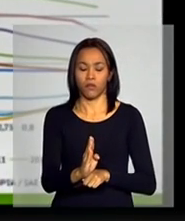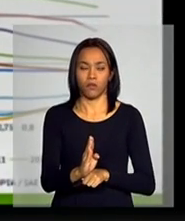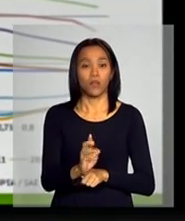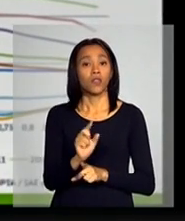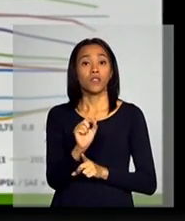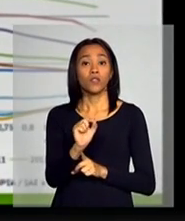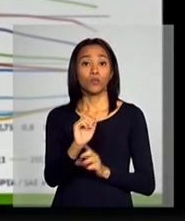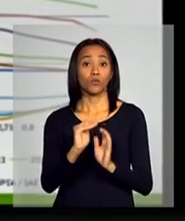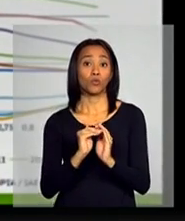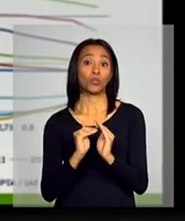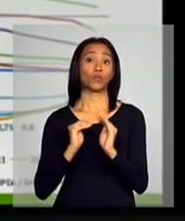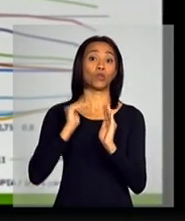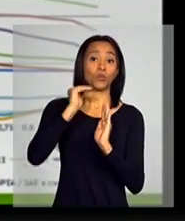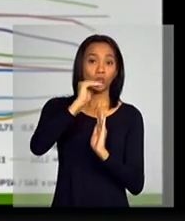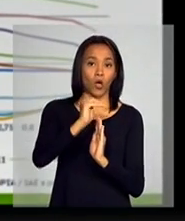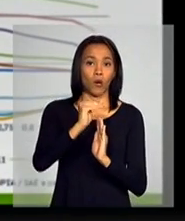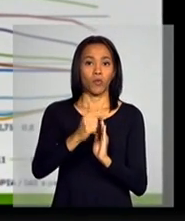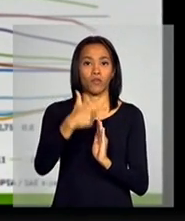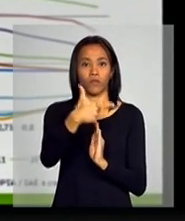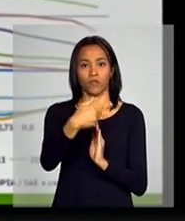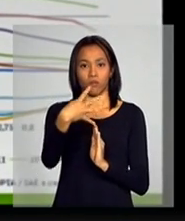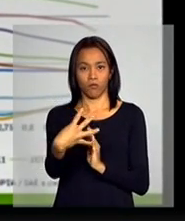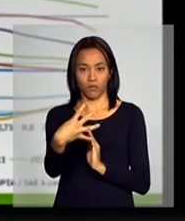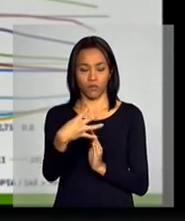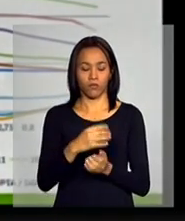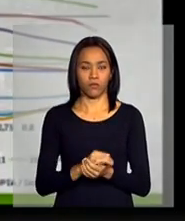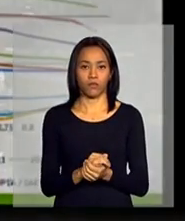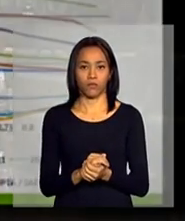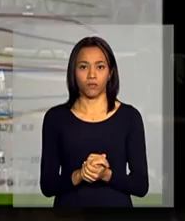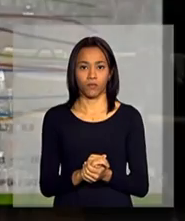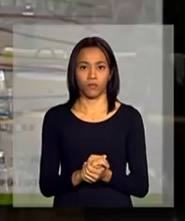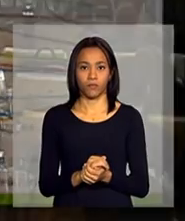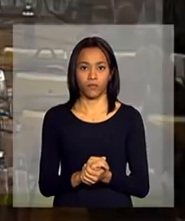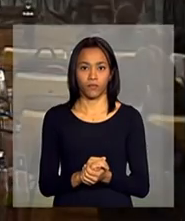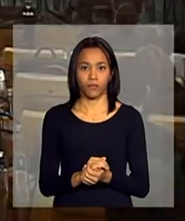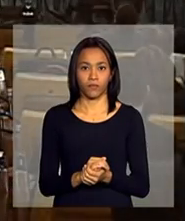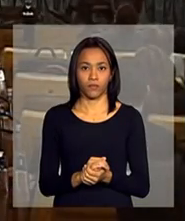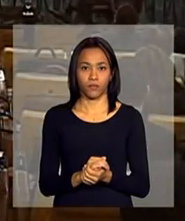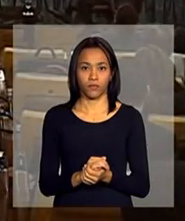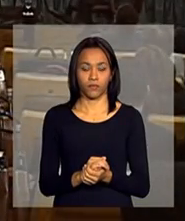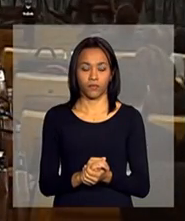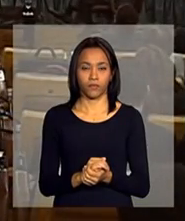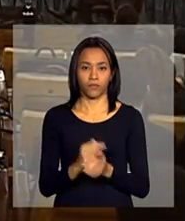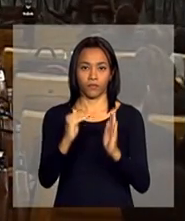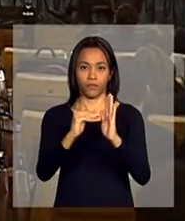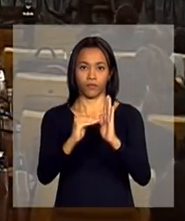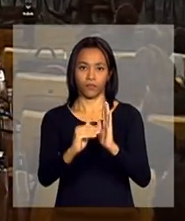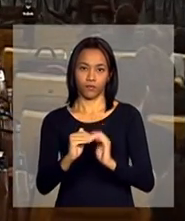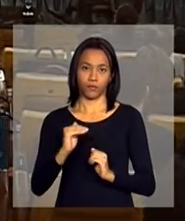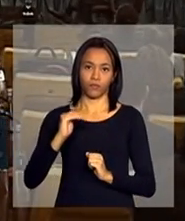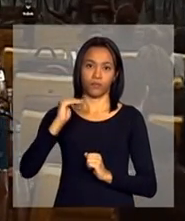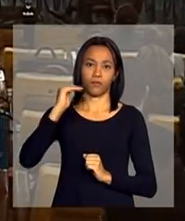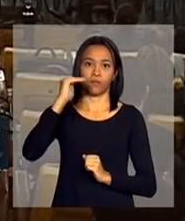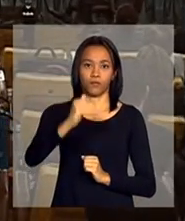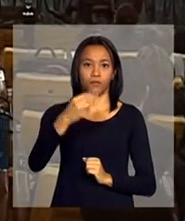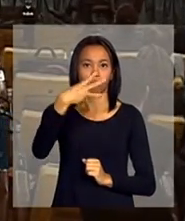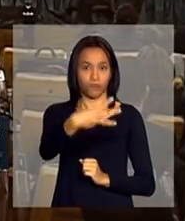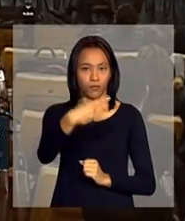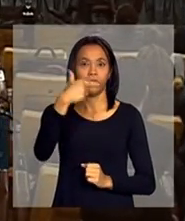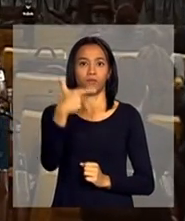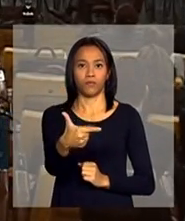Sobe 24. E nos... Desculpa. Sobe 32 na mediana